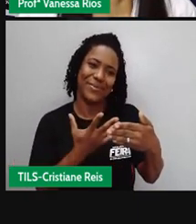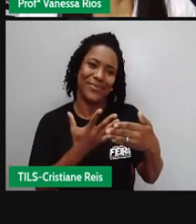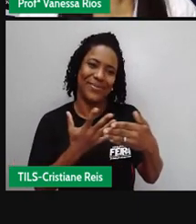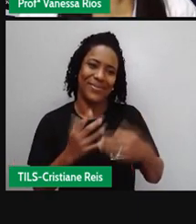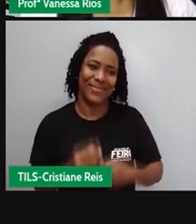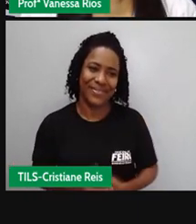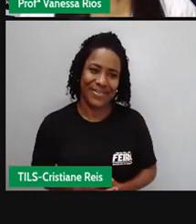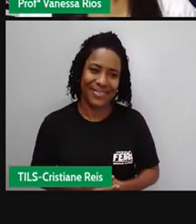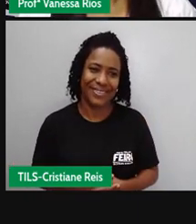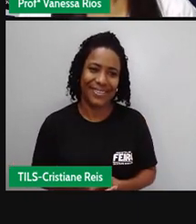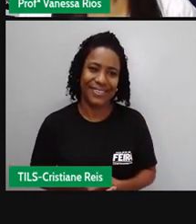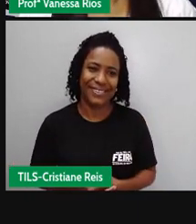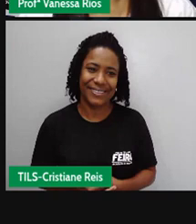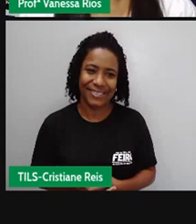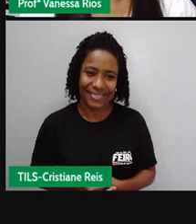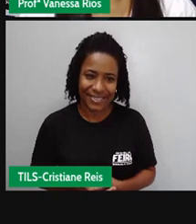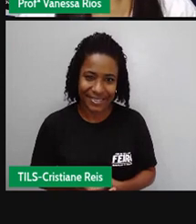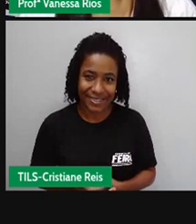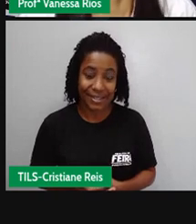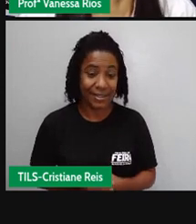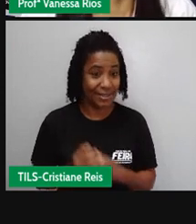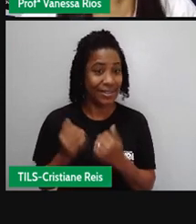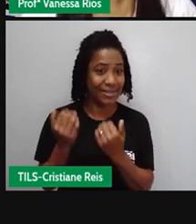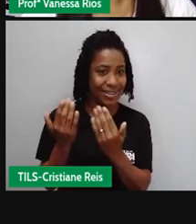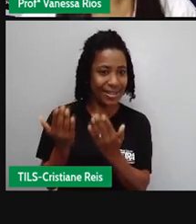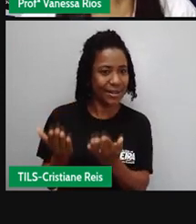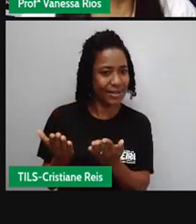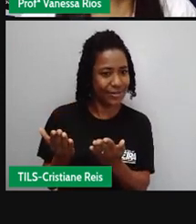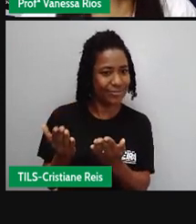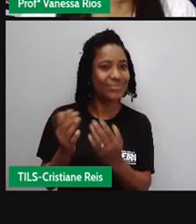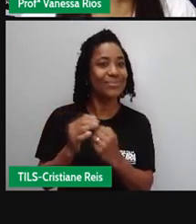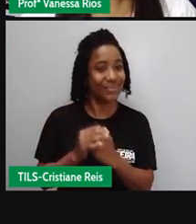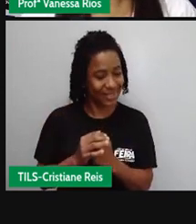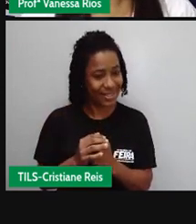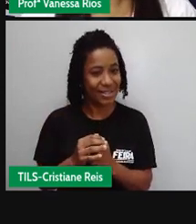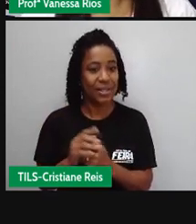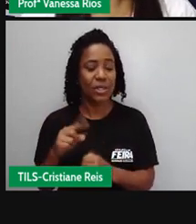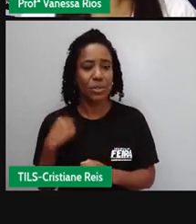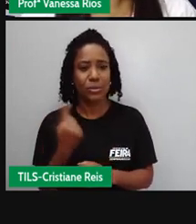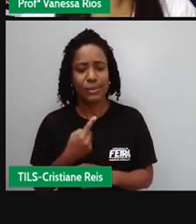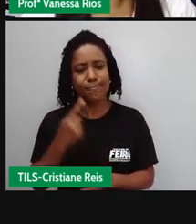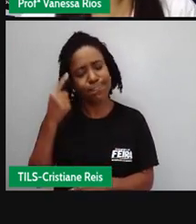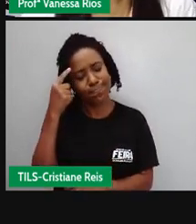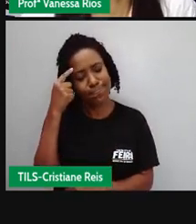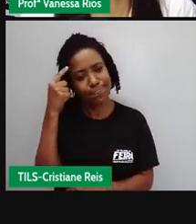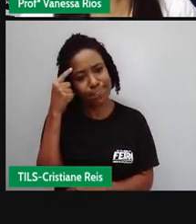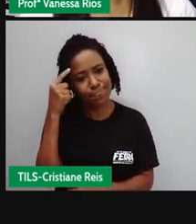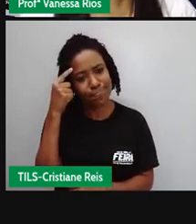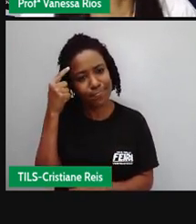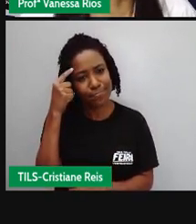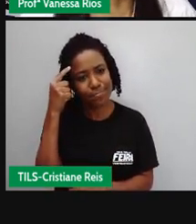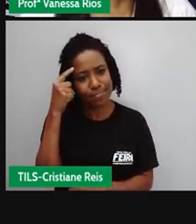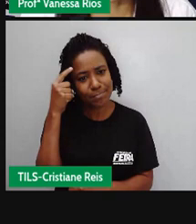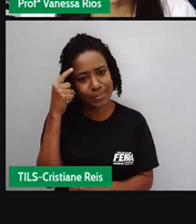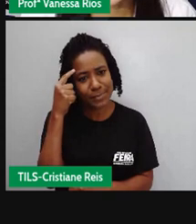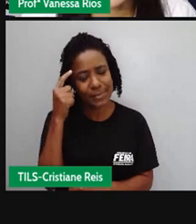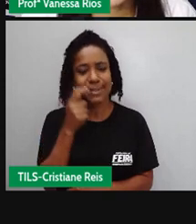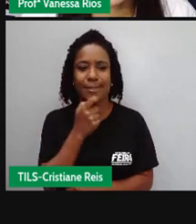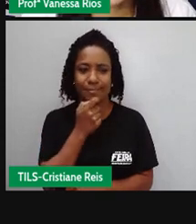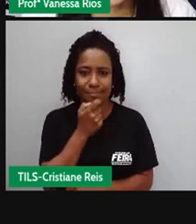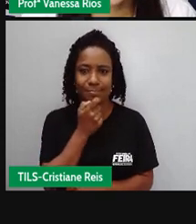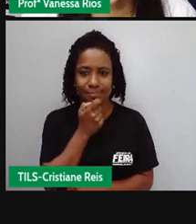E aí a Pró colocou uma reflexão ou algo para a gente pensar. Se quisermos ler